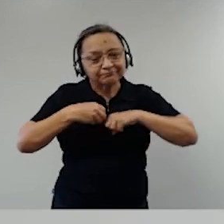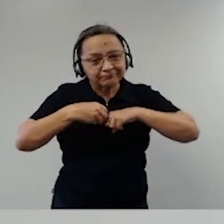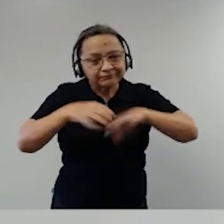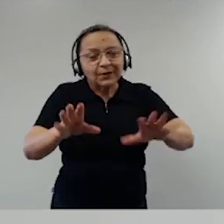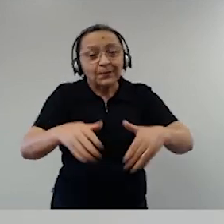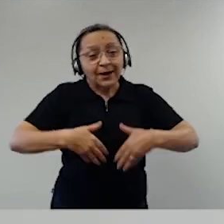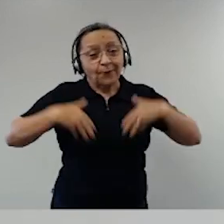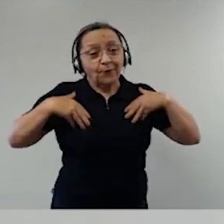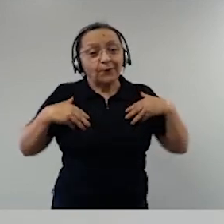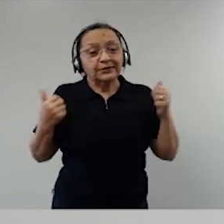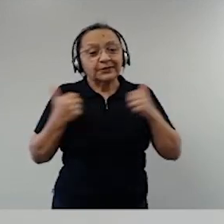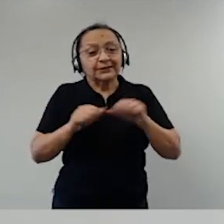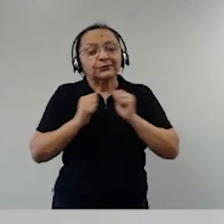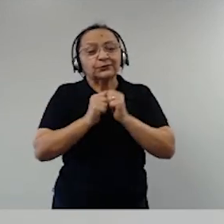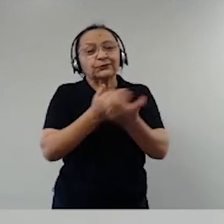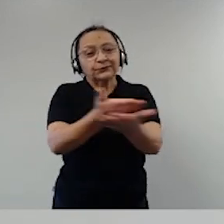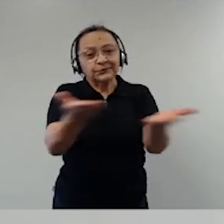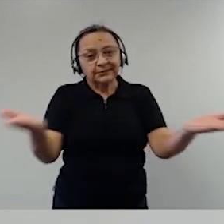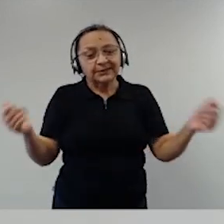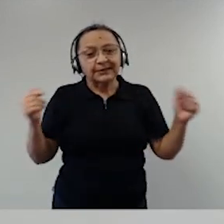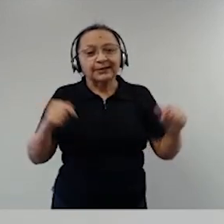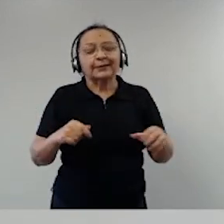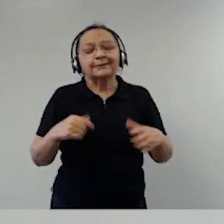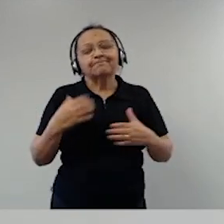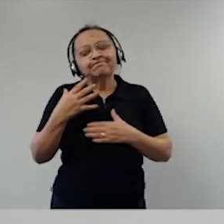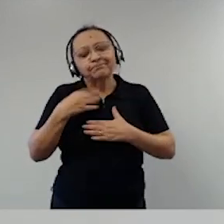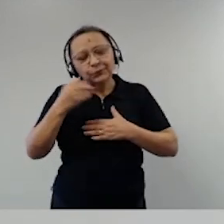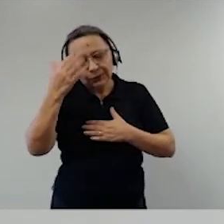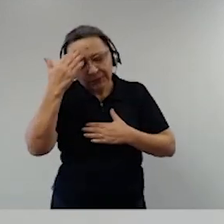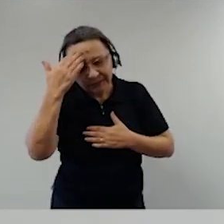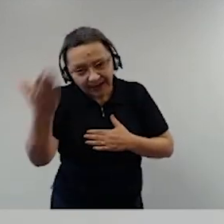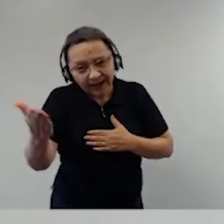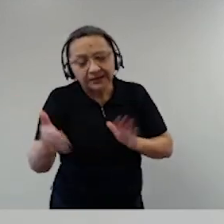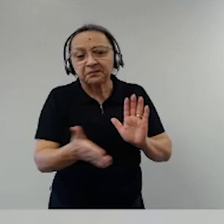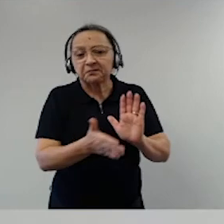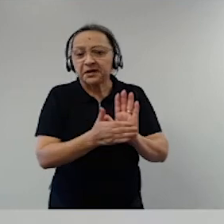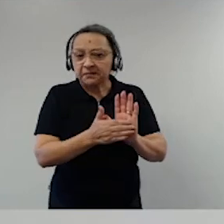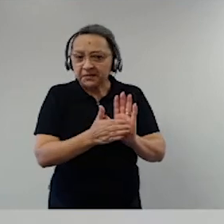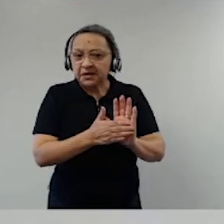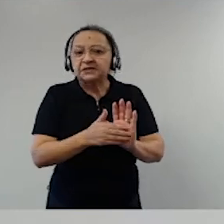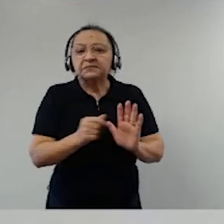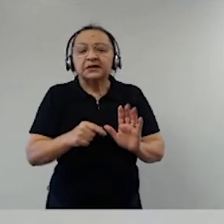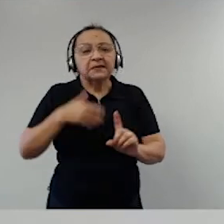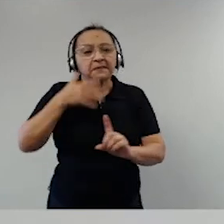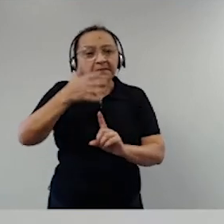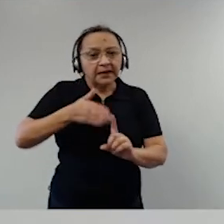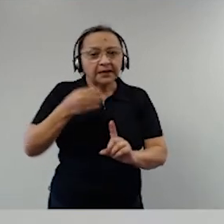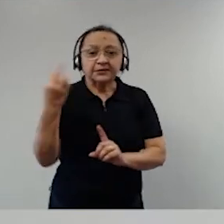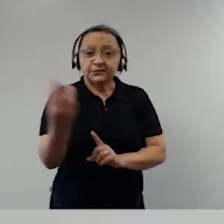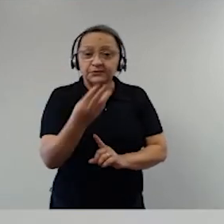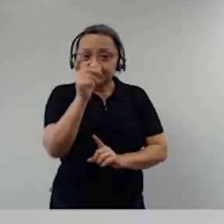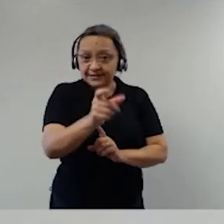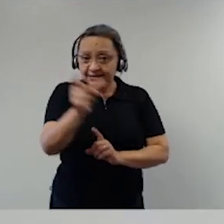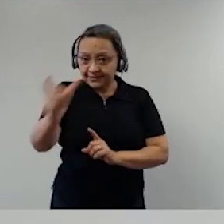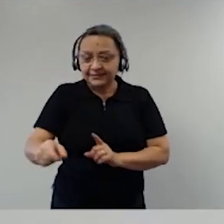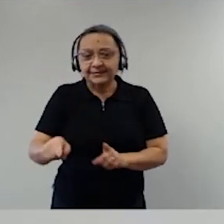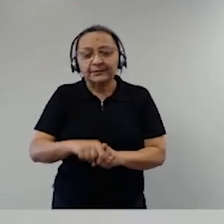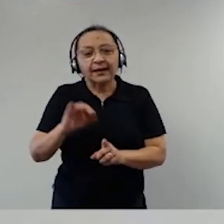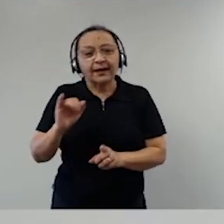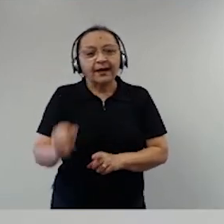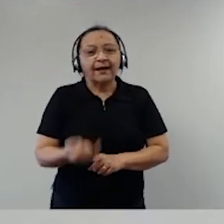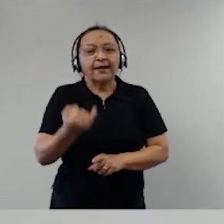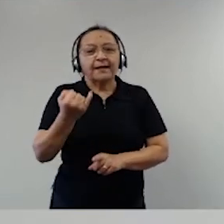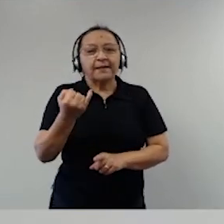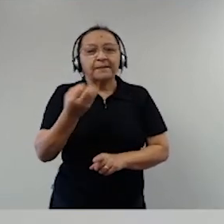painel. Fica aqui o nosso muito obrigada, parabéns pelas suas colocações. Aproveito também para